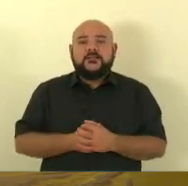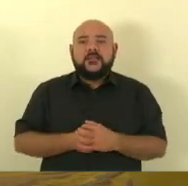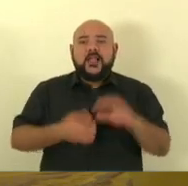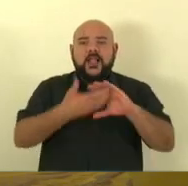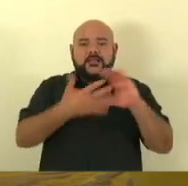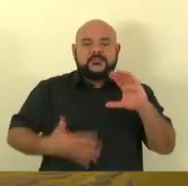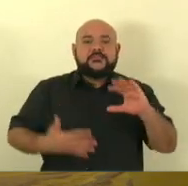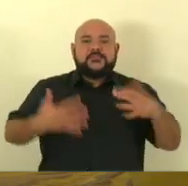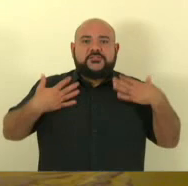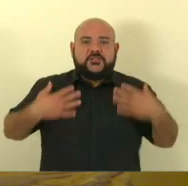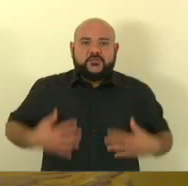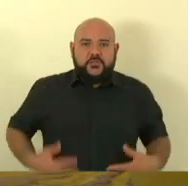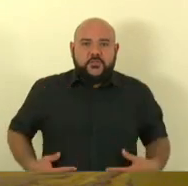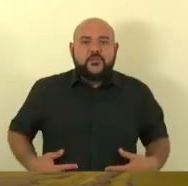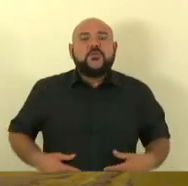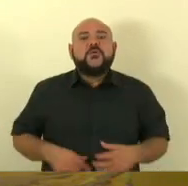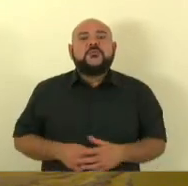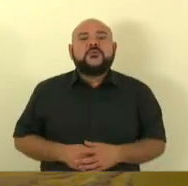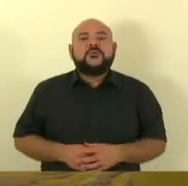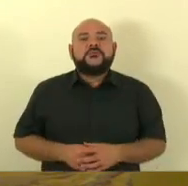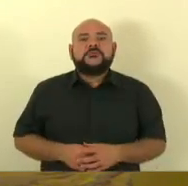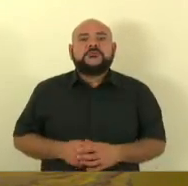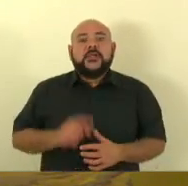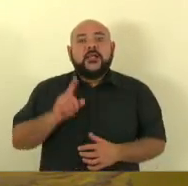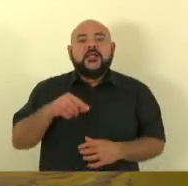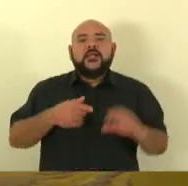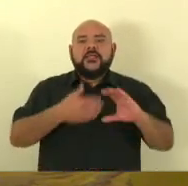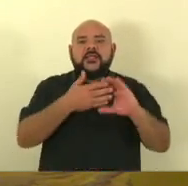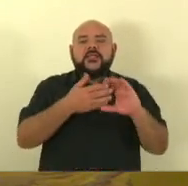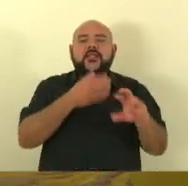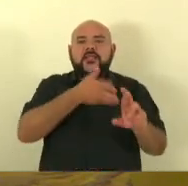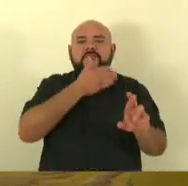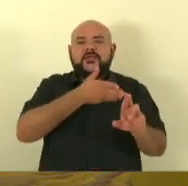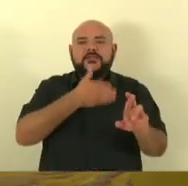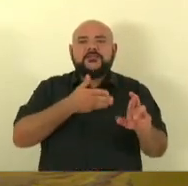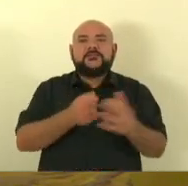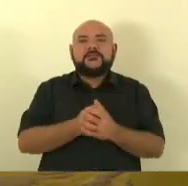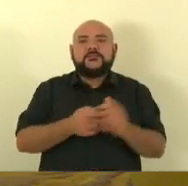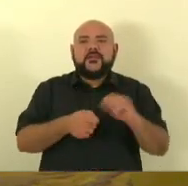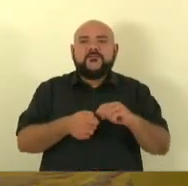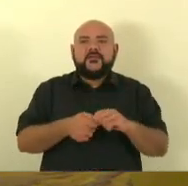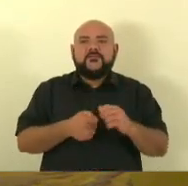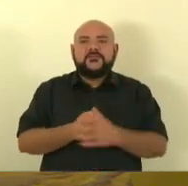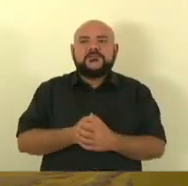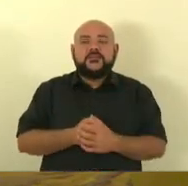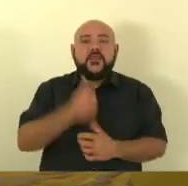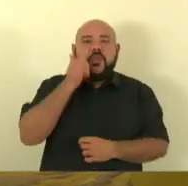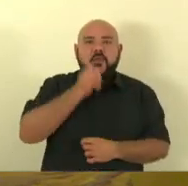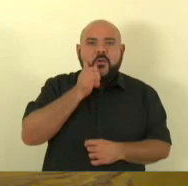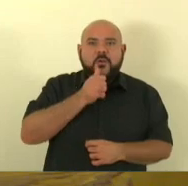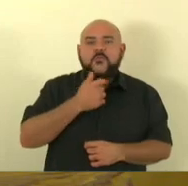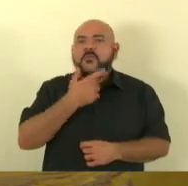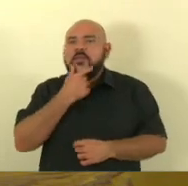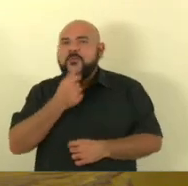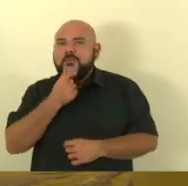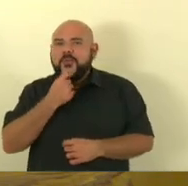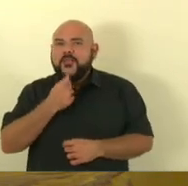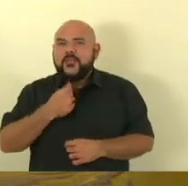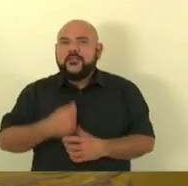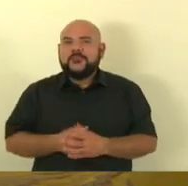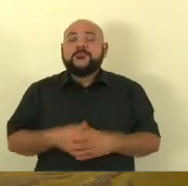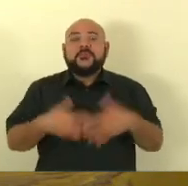para que possa se disputar mulheres apenas biológicas, o esporte com as mulheres.